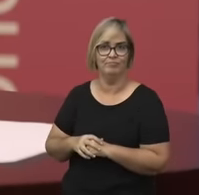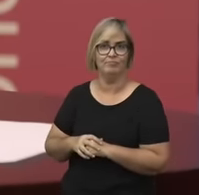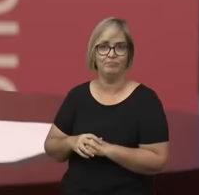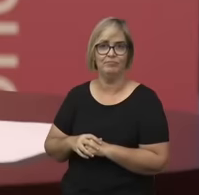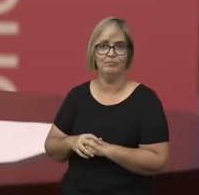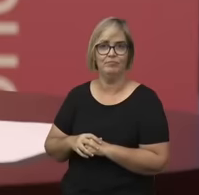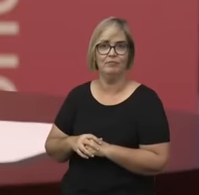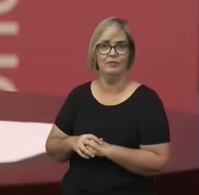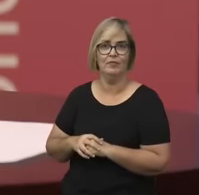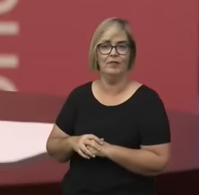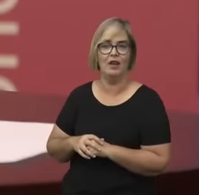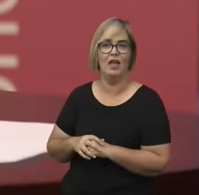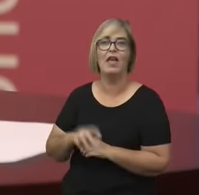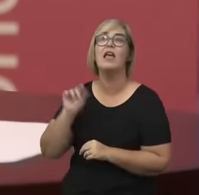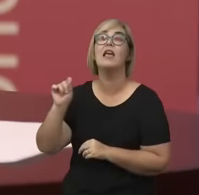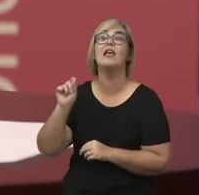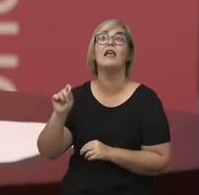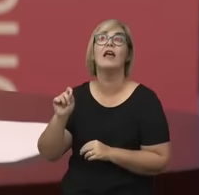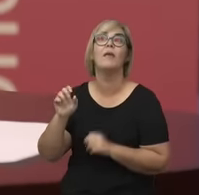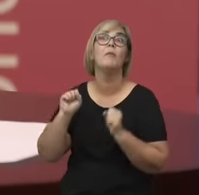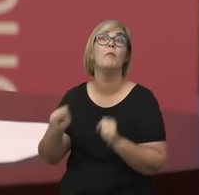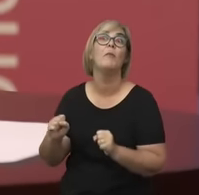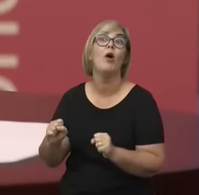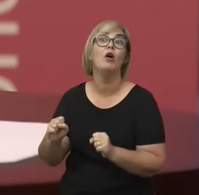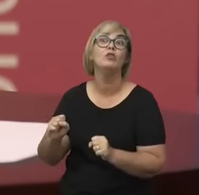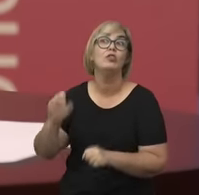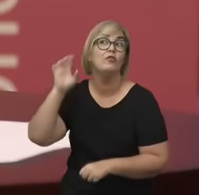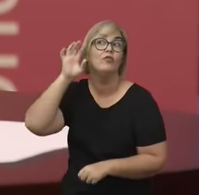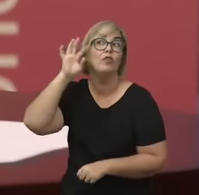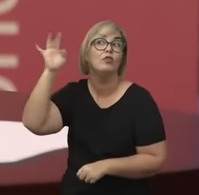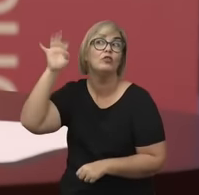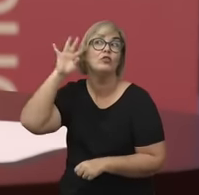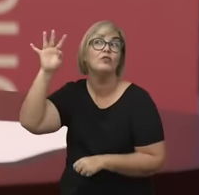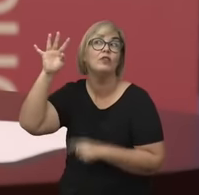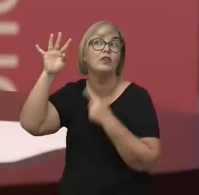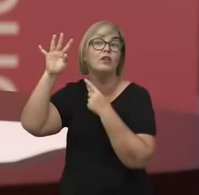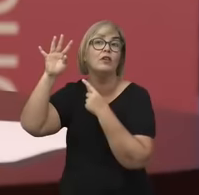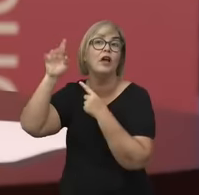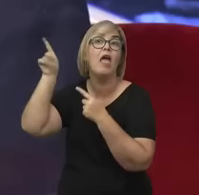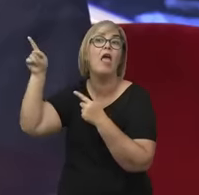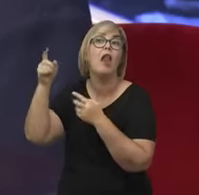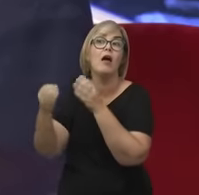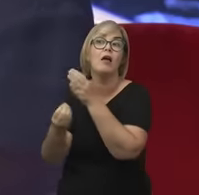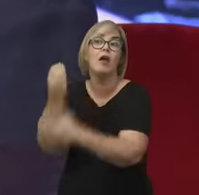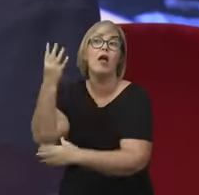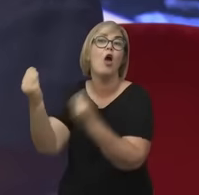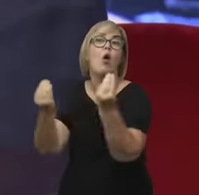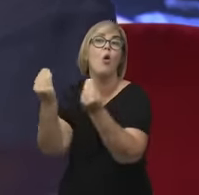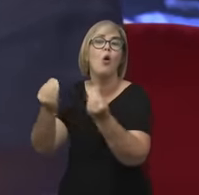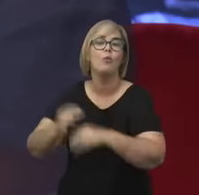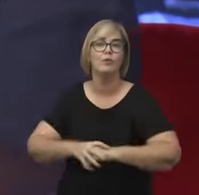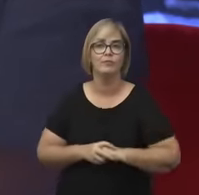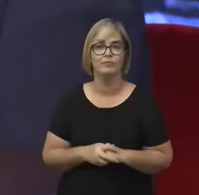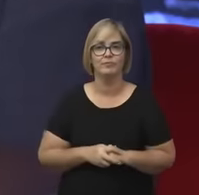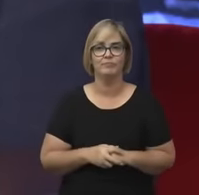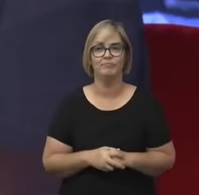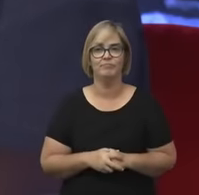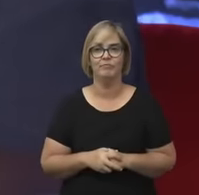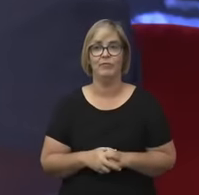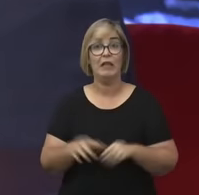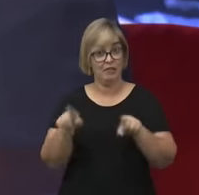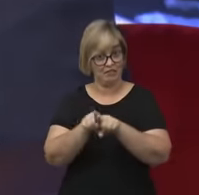acerca de quem pode fazer filosofia e do que é a filosofia e de onde ela nasce. Bom, eu também costumo dizer